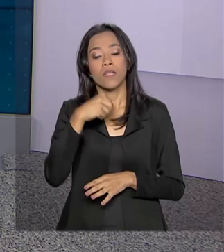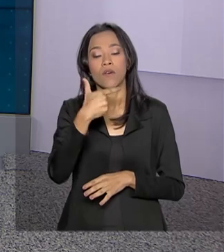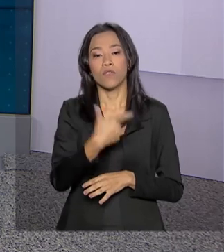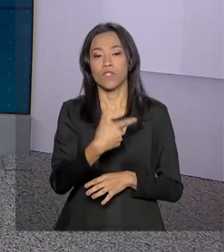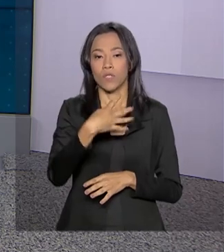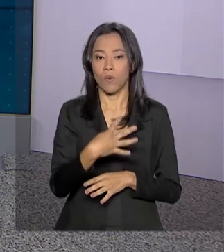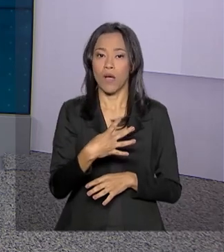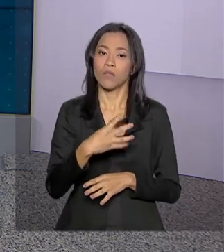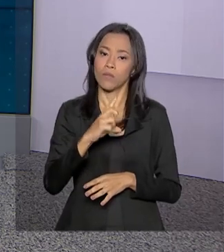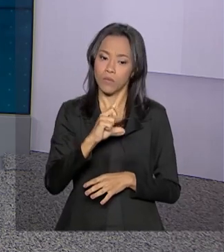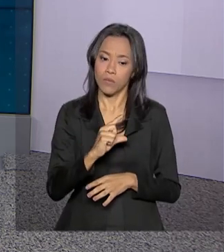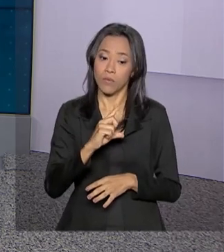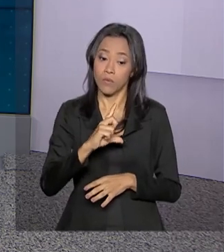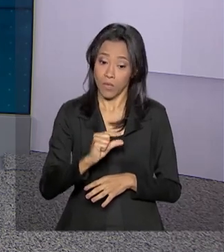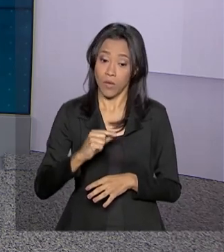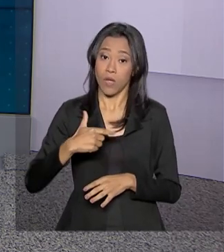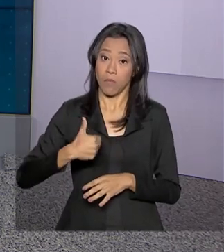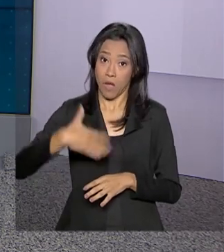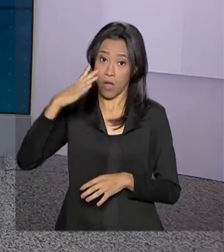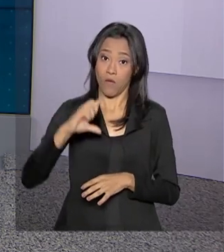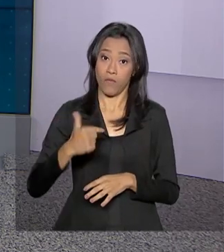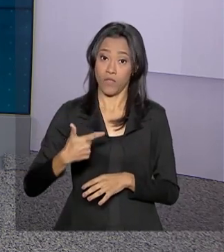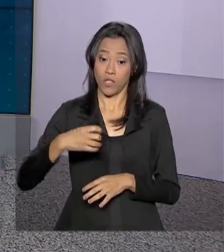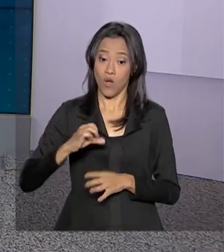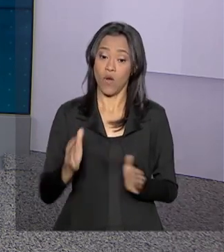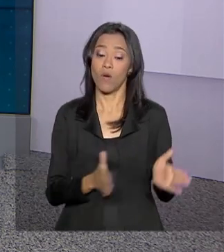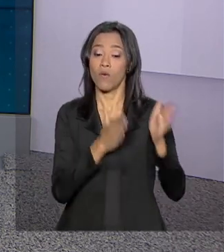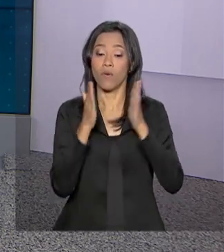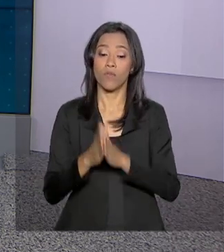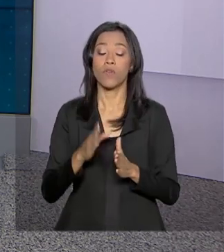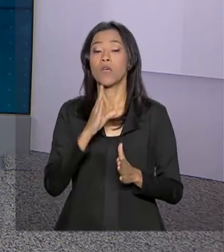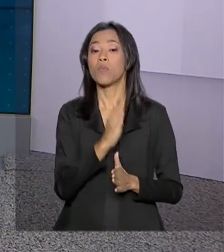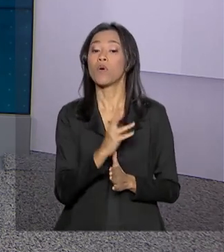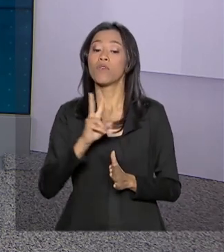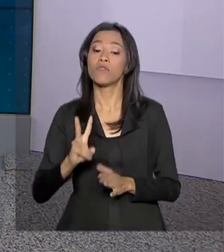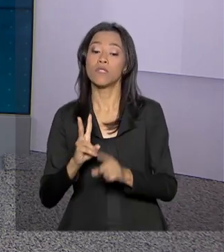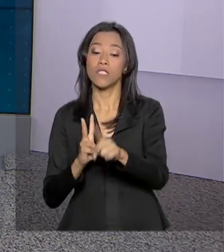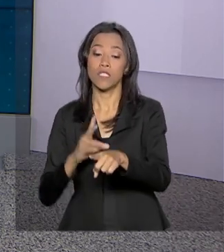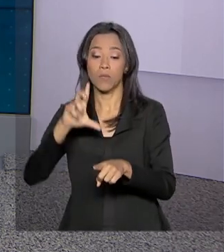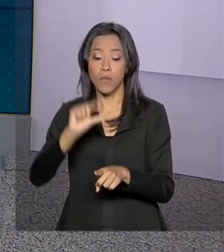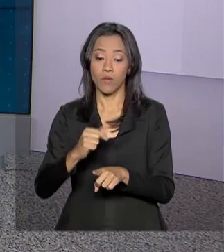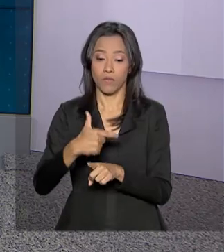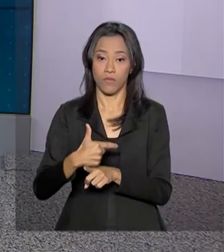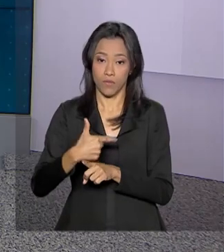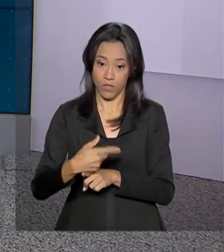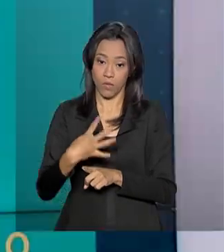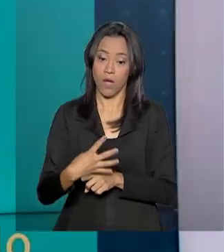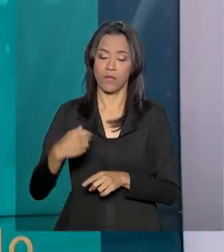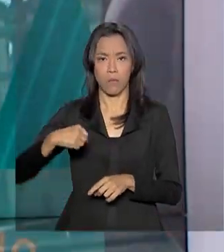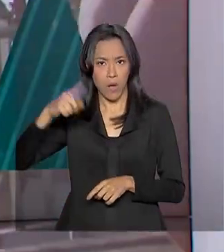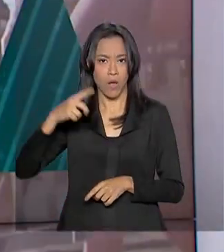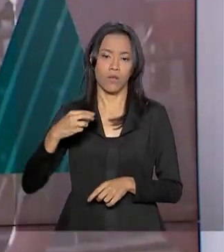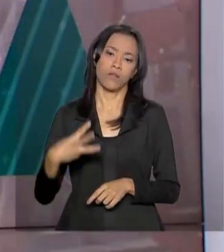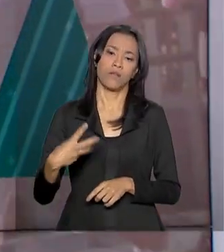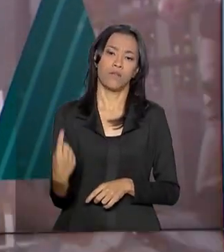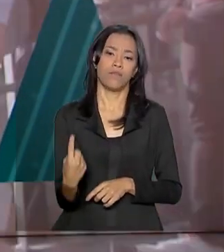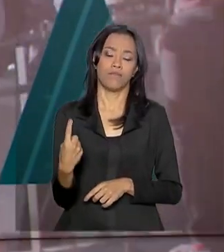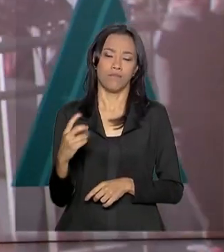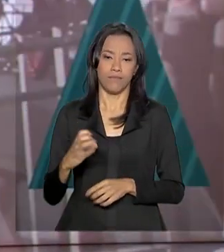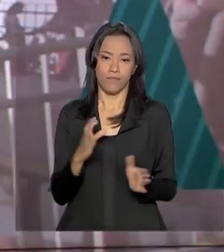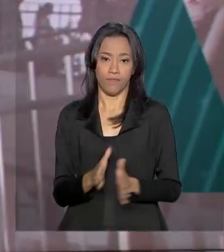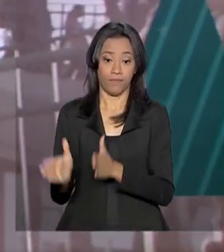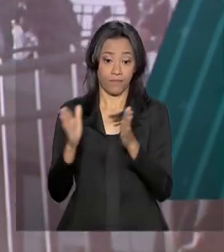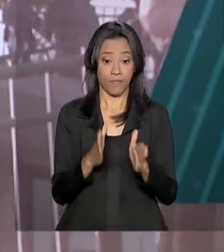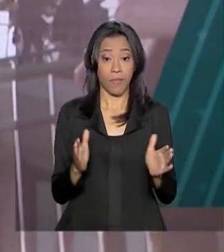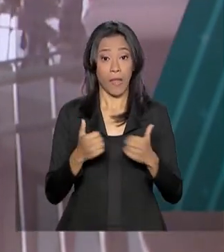máxima de 29 graus. E nós temos Boa Vista, mínima de 24 e máxima de 31 graus. Estão abertas